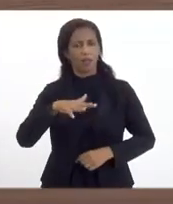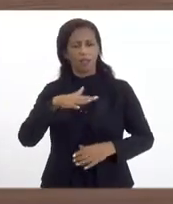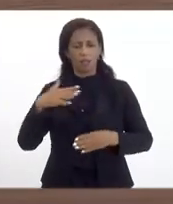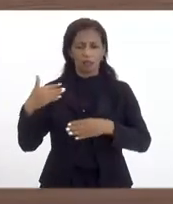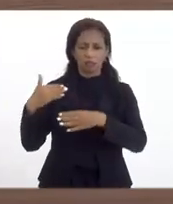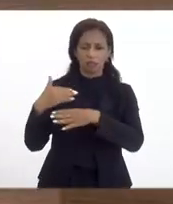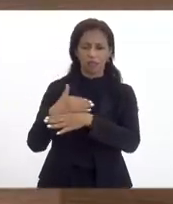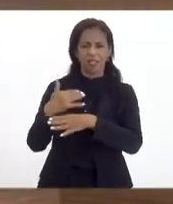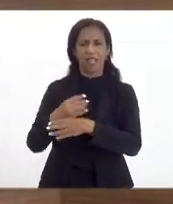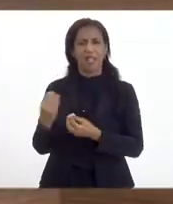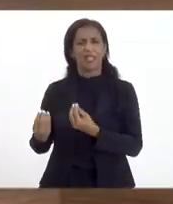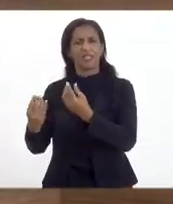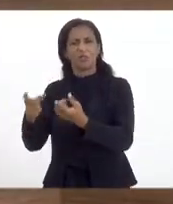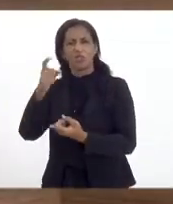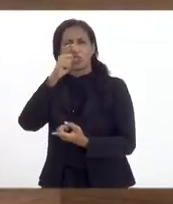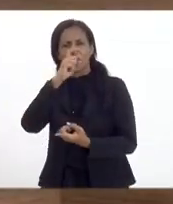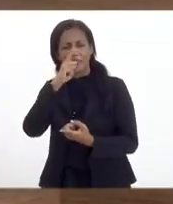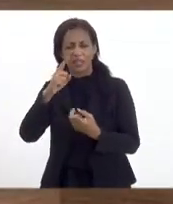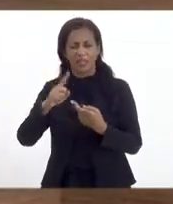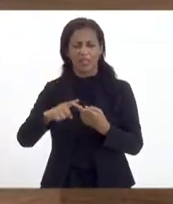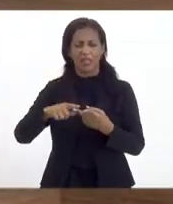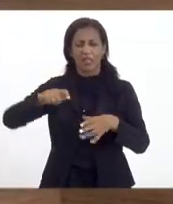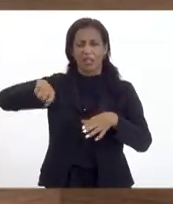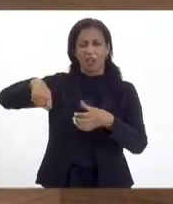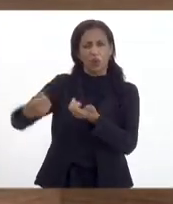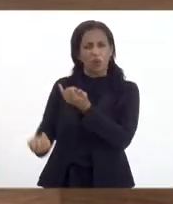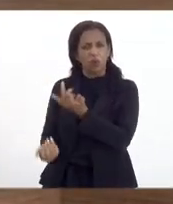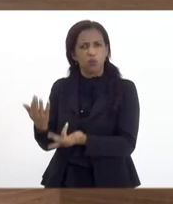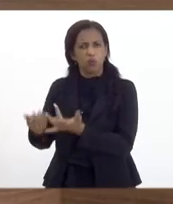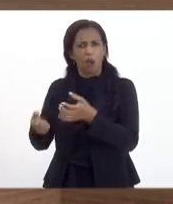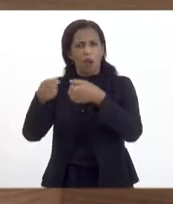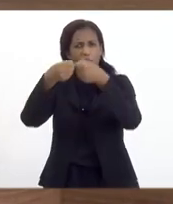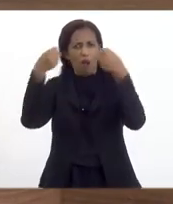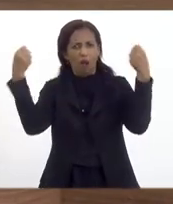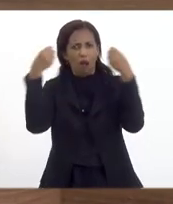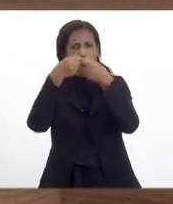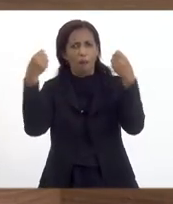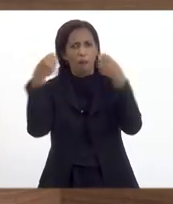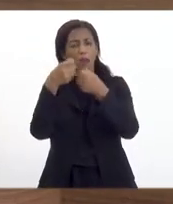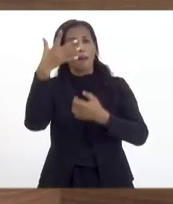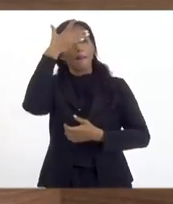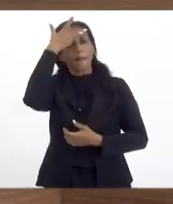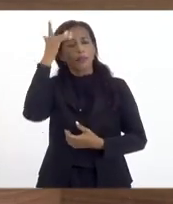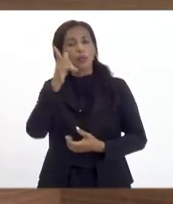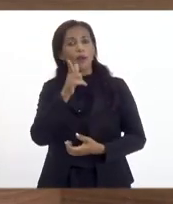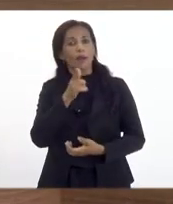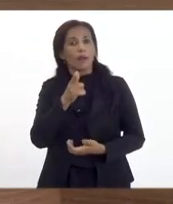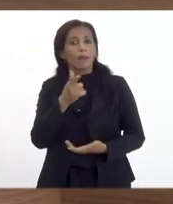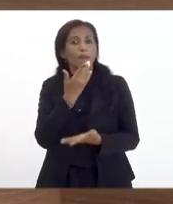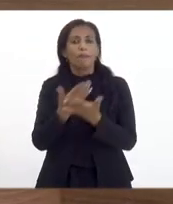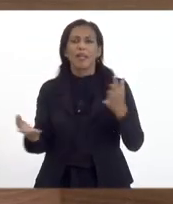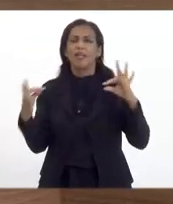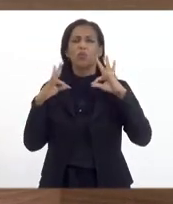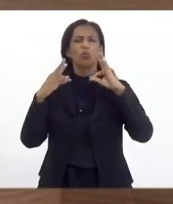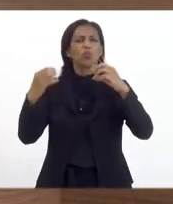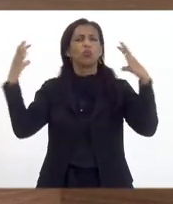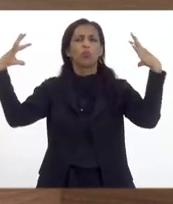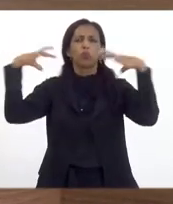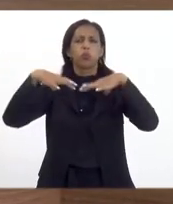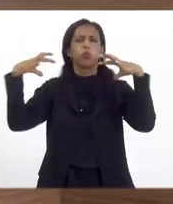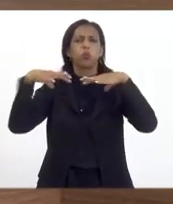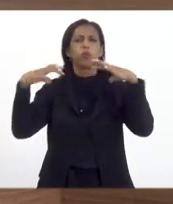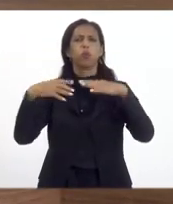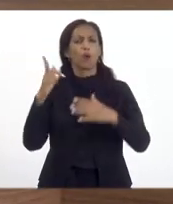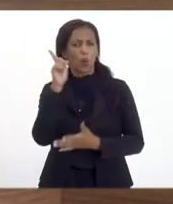entregando geladeira, fogão, mesa, armário, porque teve gente que perdeu tudo e nós conseguimos dar um apoio bem